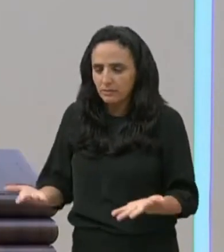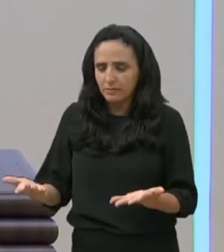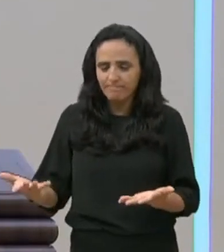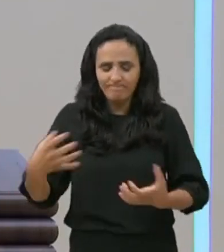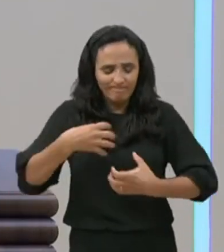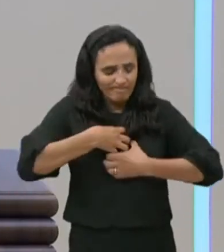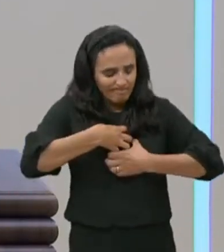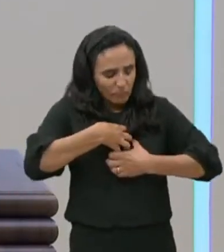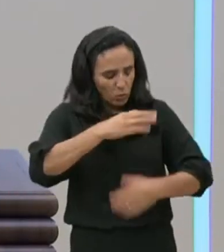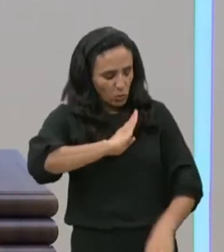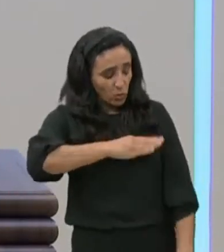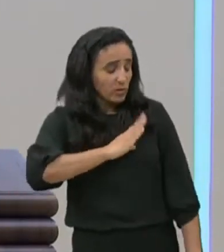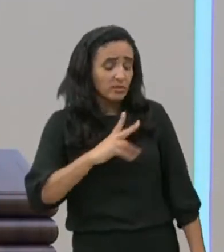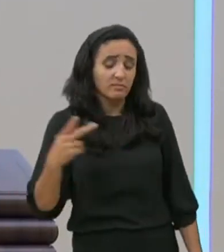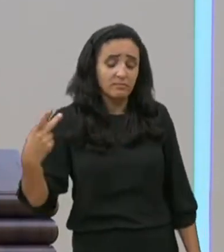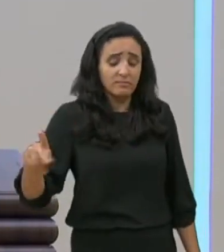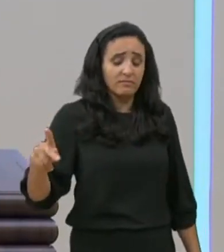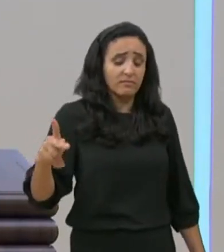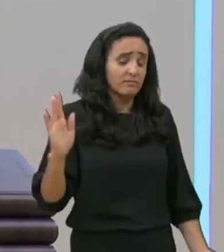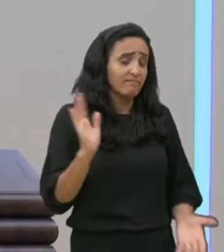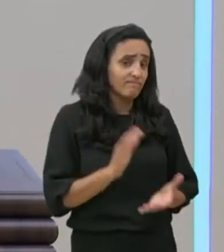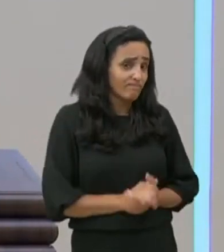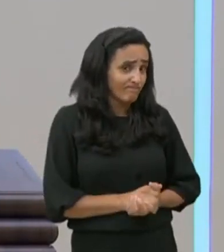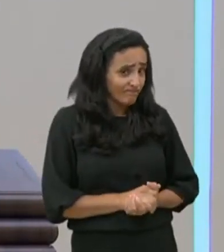era o que estava, dentro do coração dele,